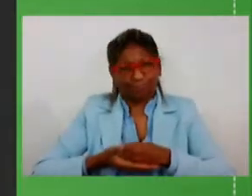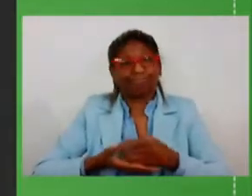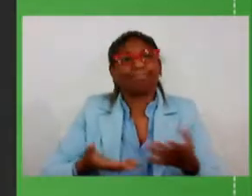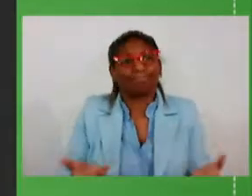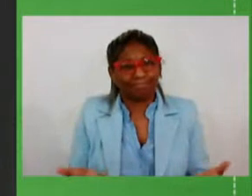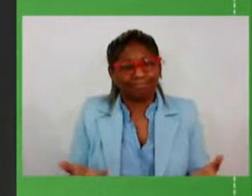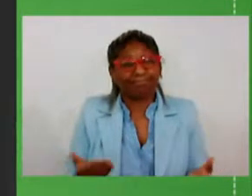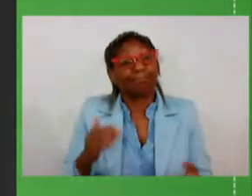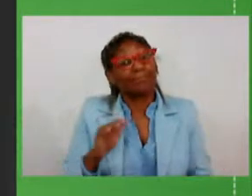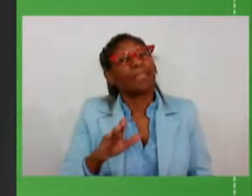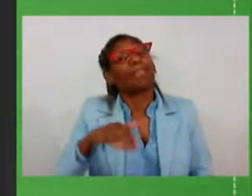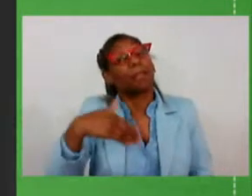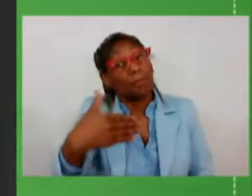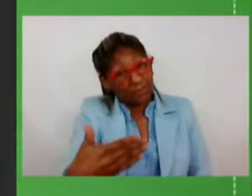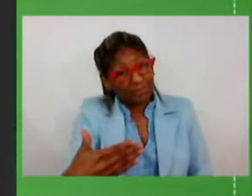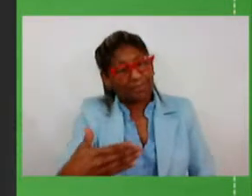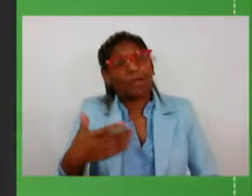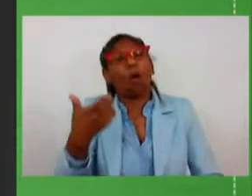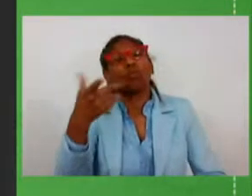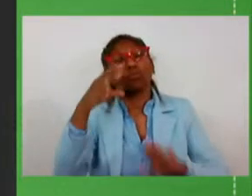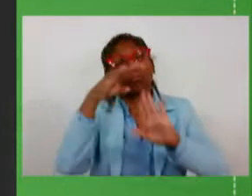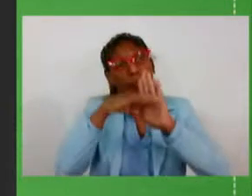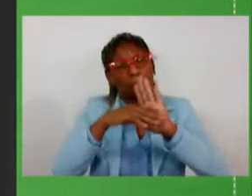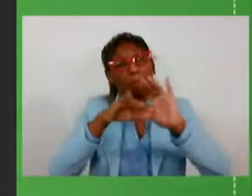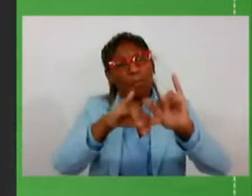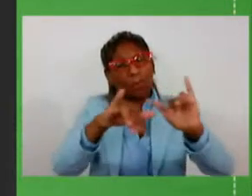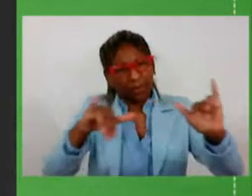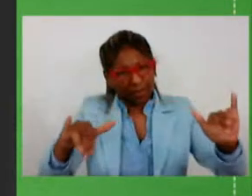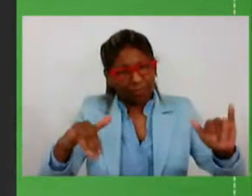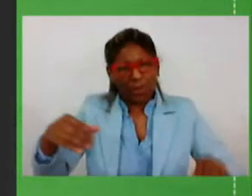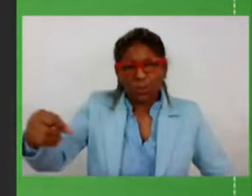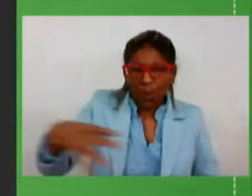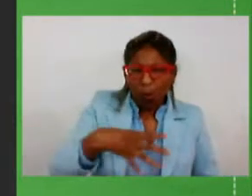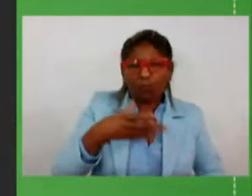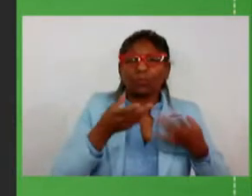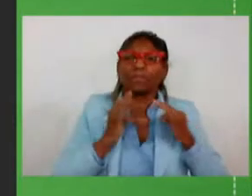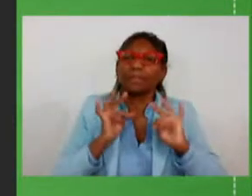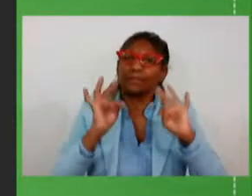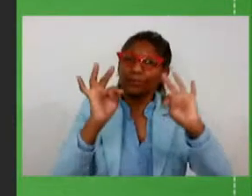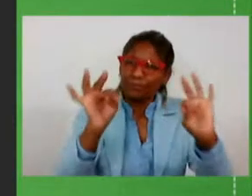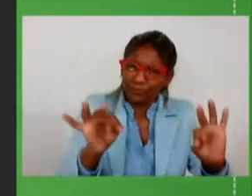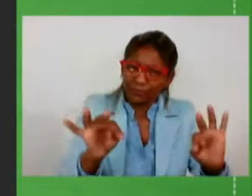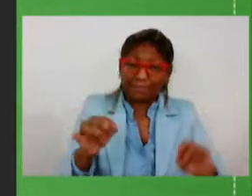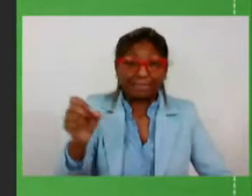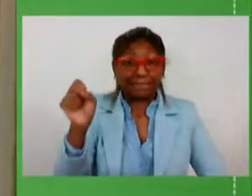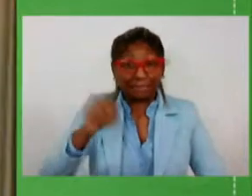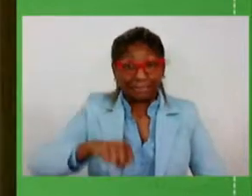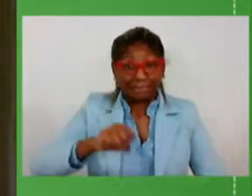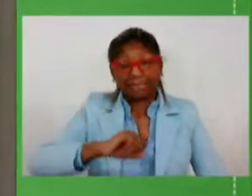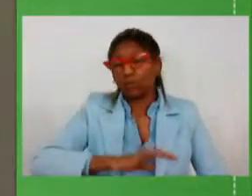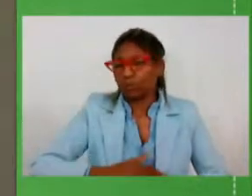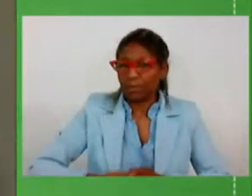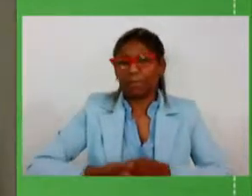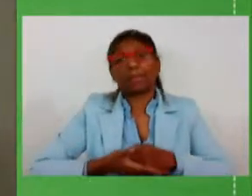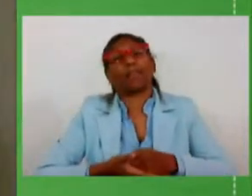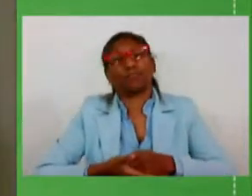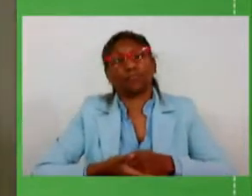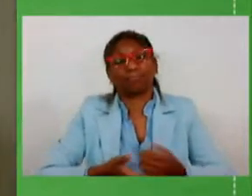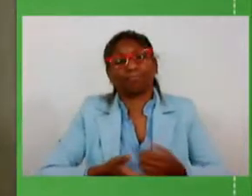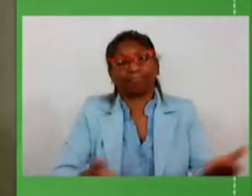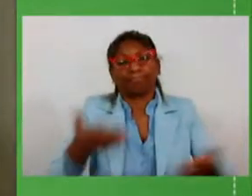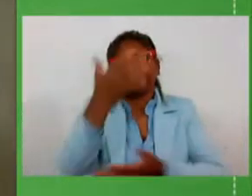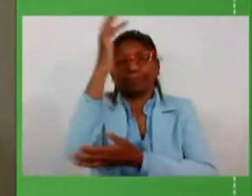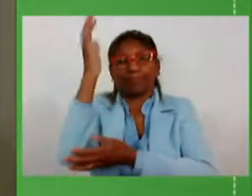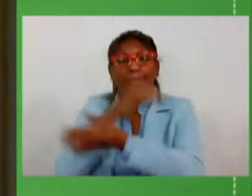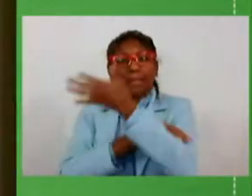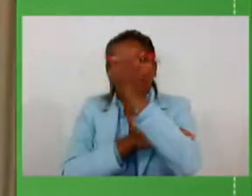frente um programa estruturado de investimentos em inovação tecnologia em sustentabilidade ambiental que é a